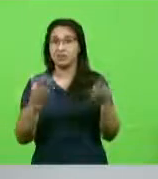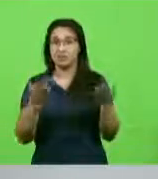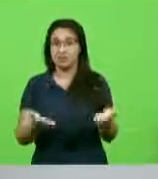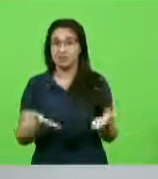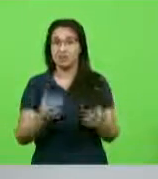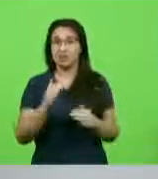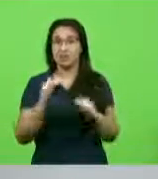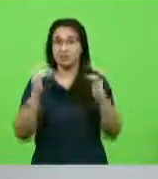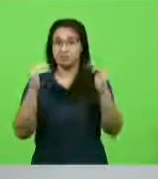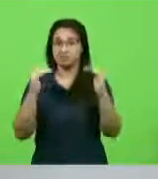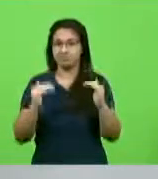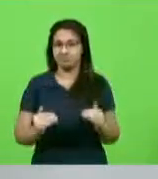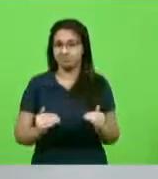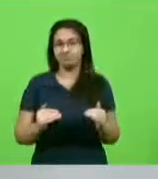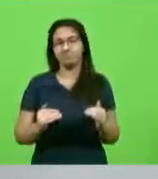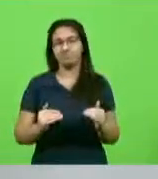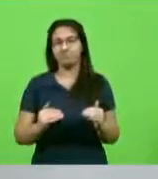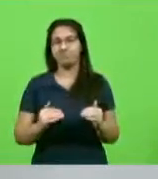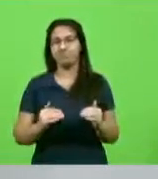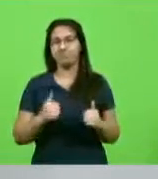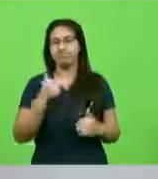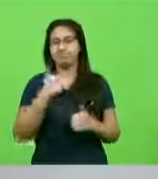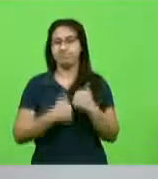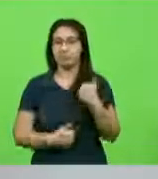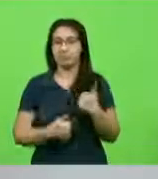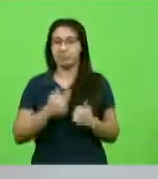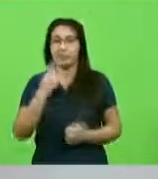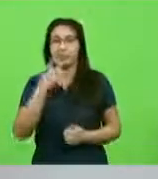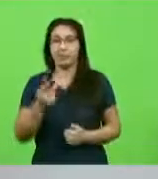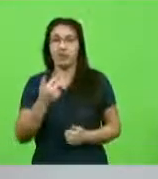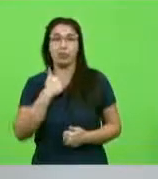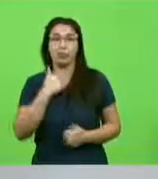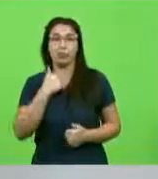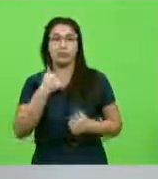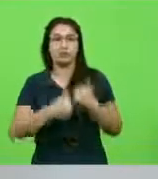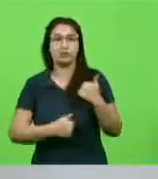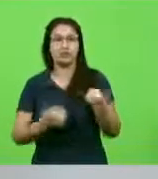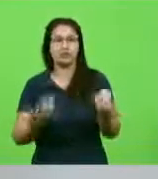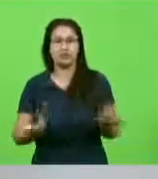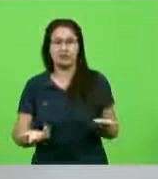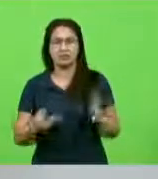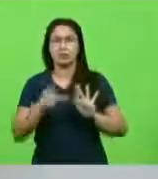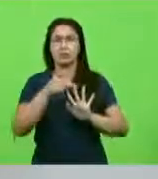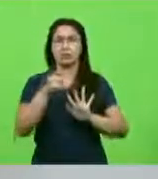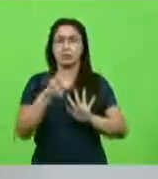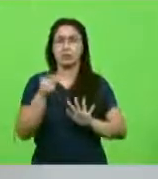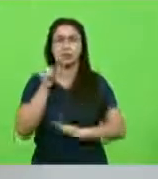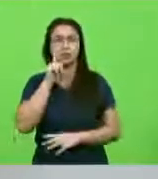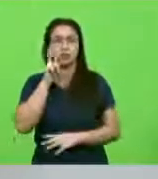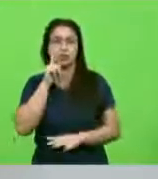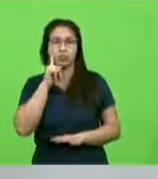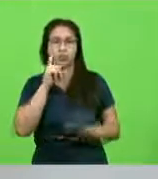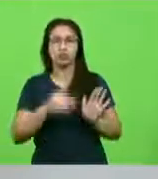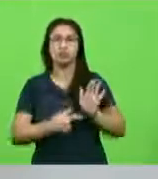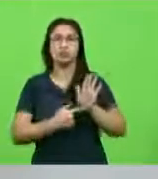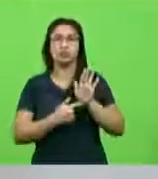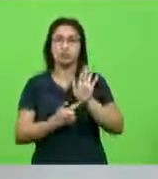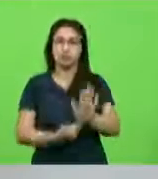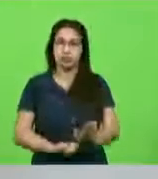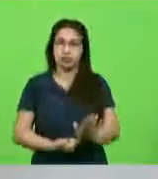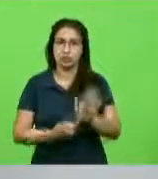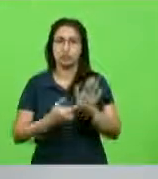esportivas dizendo que não pode praticar esporte. Essa portaria, e nós estamos batendo todo dia aqui, mostrando,